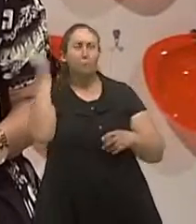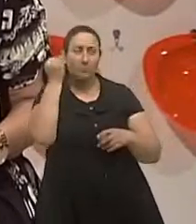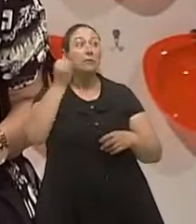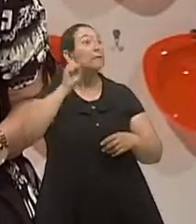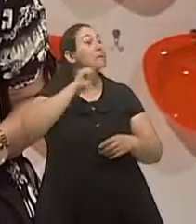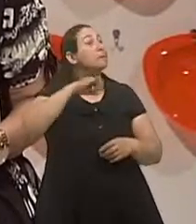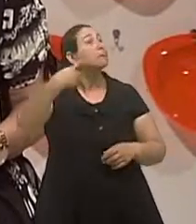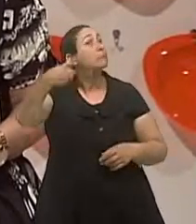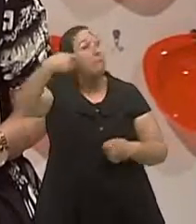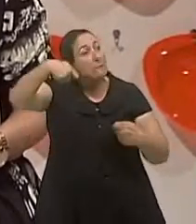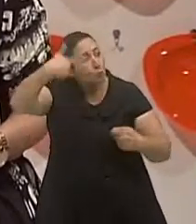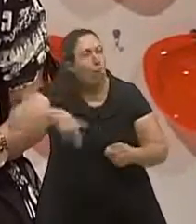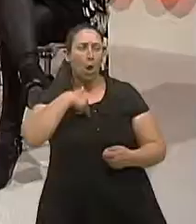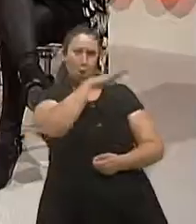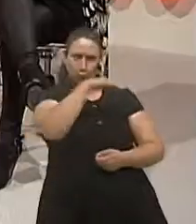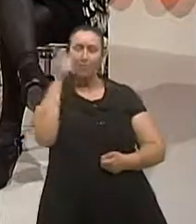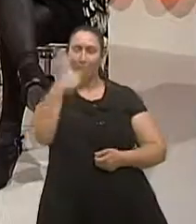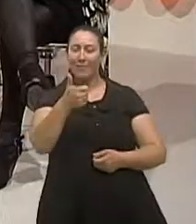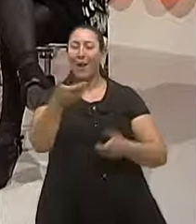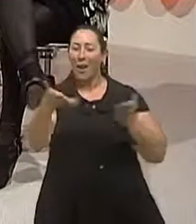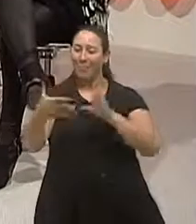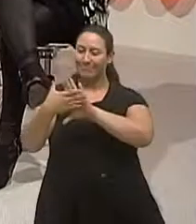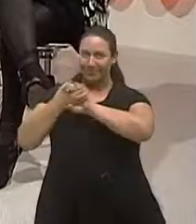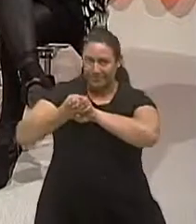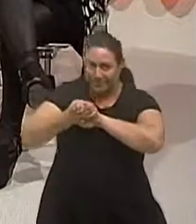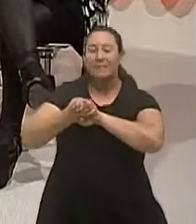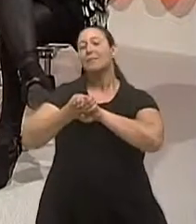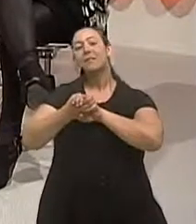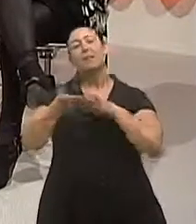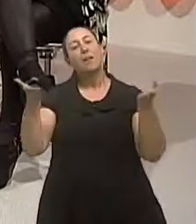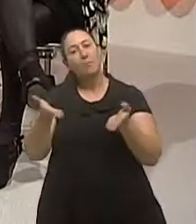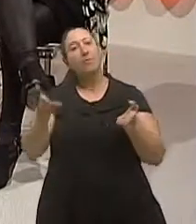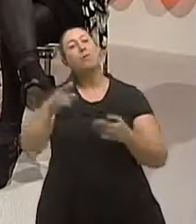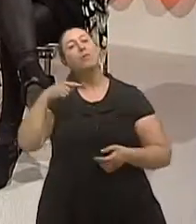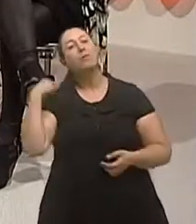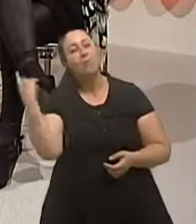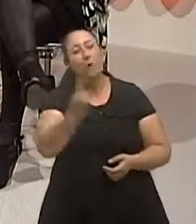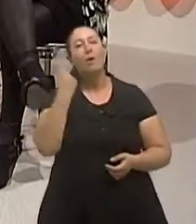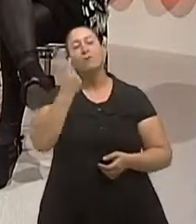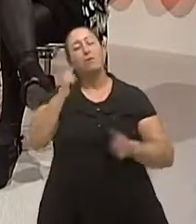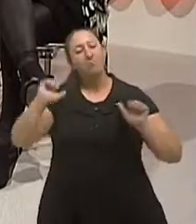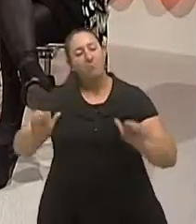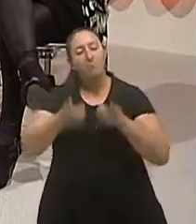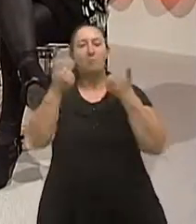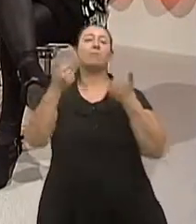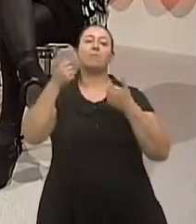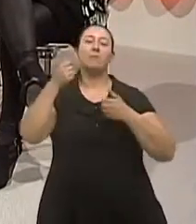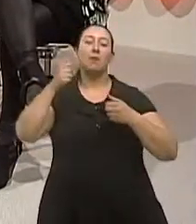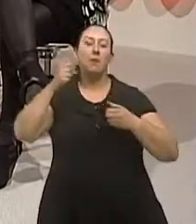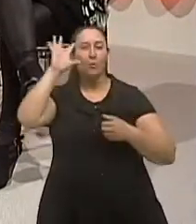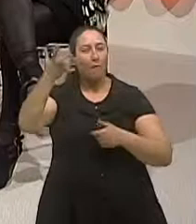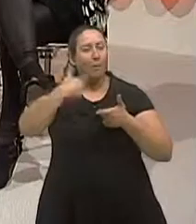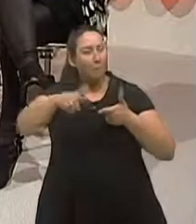traz de volta ao programa com certeza vamos terminar de mãos dadas aqui essa mão aqui pra que assim assim a gente resolve os conflitos com mais